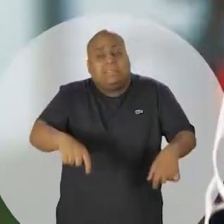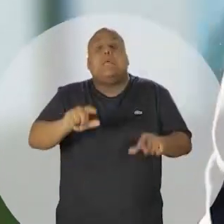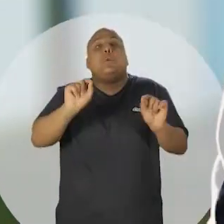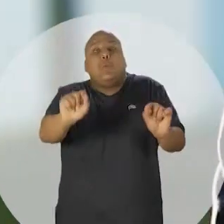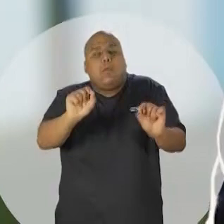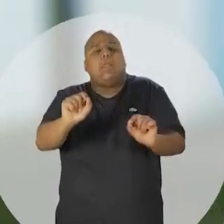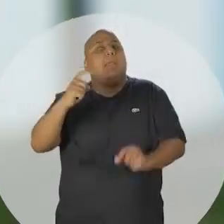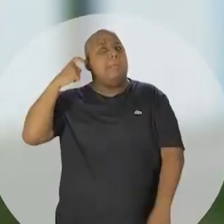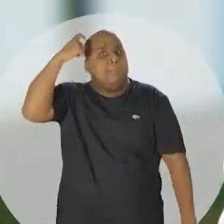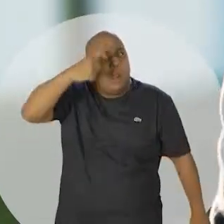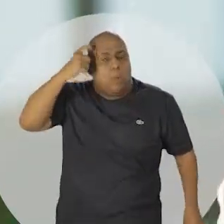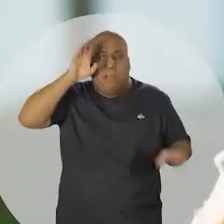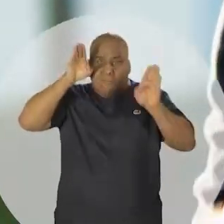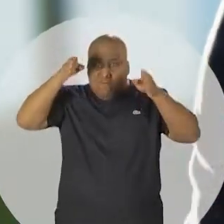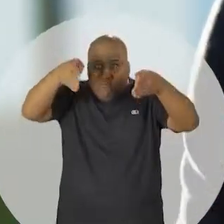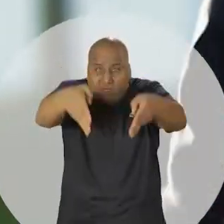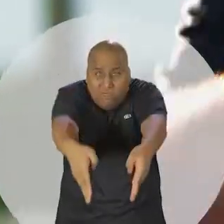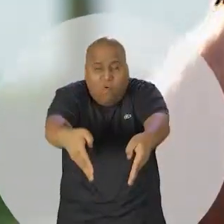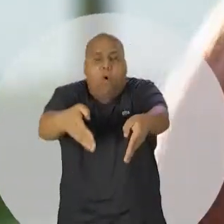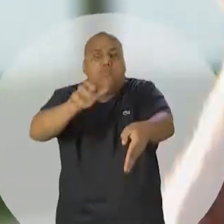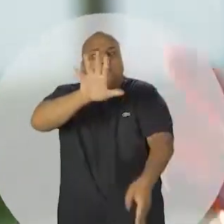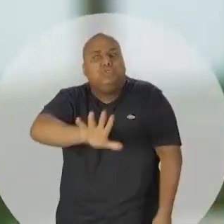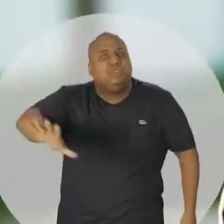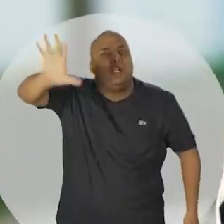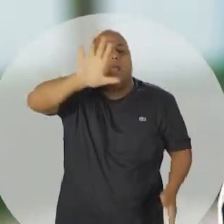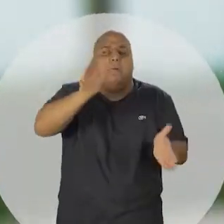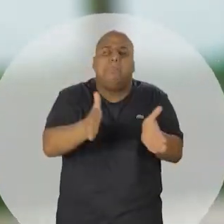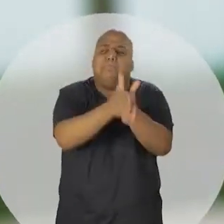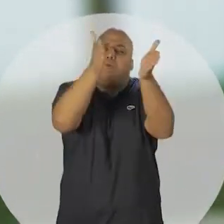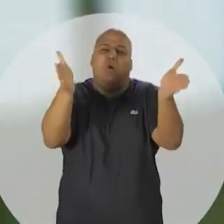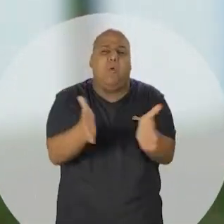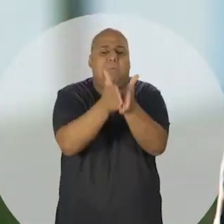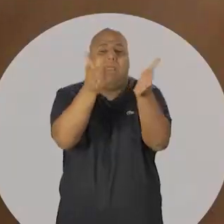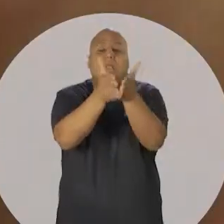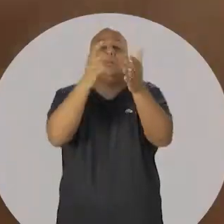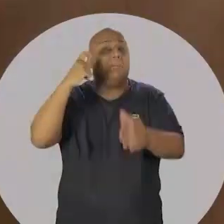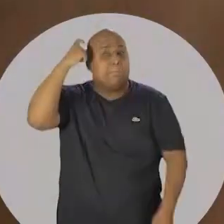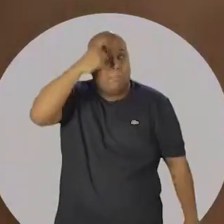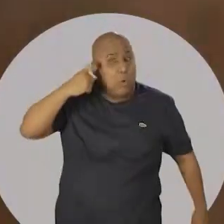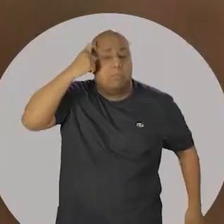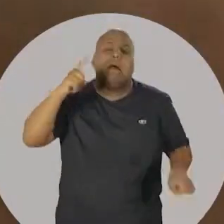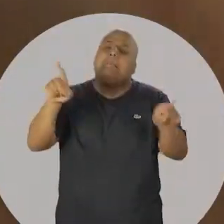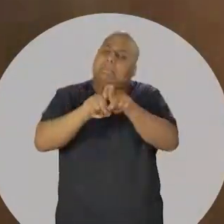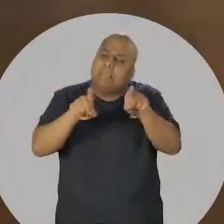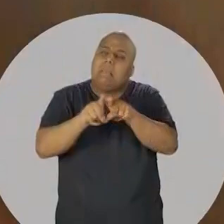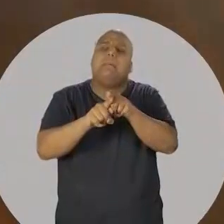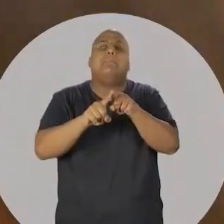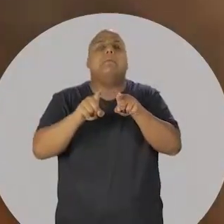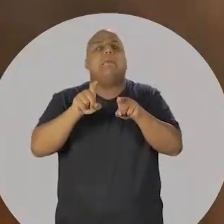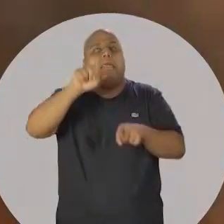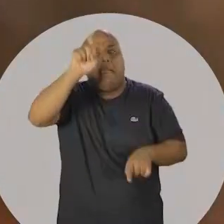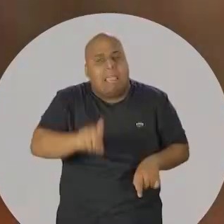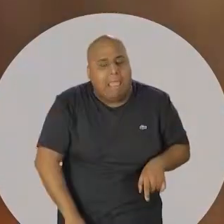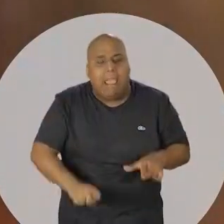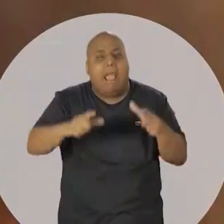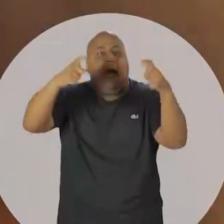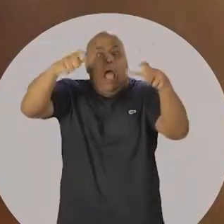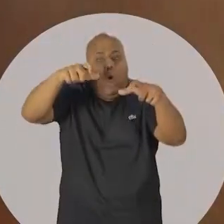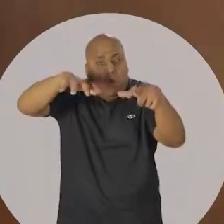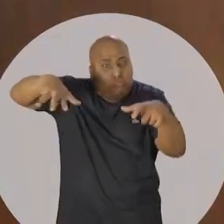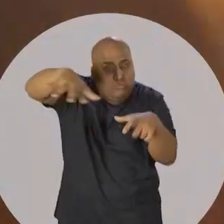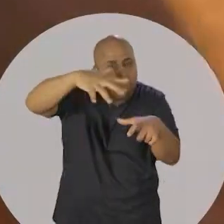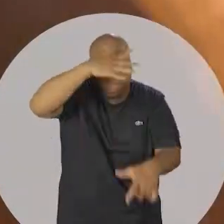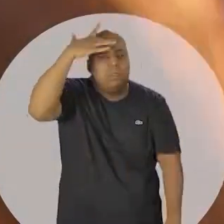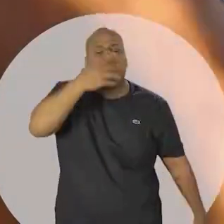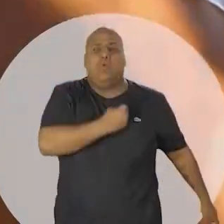preciso claramente ter um olhar focado na questão geral da miséria e da pobreza, mas olhando claramente para a cor, para o